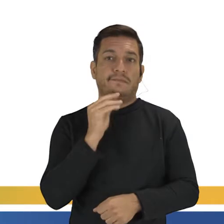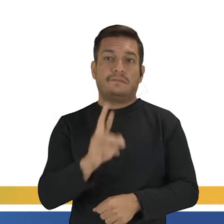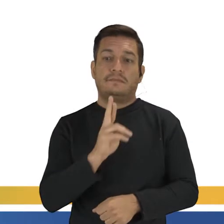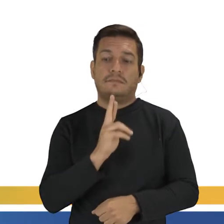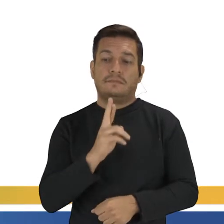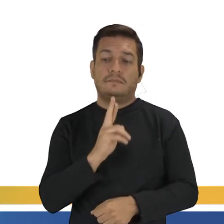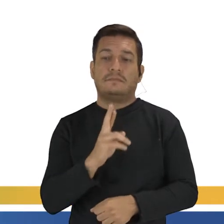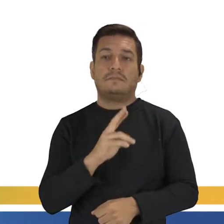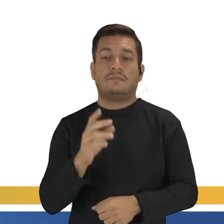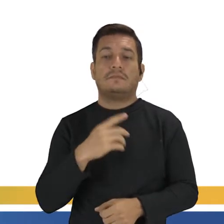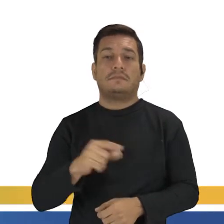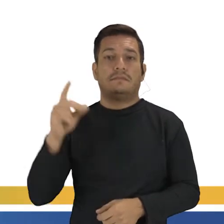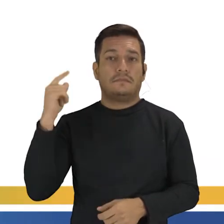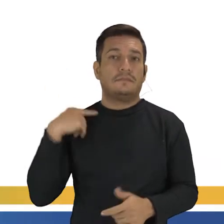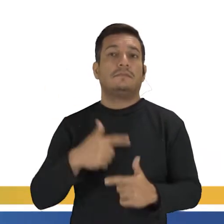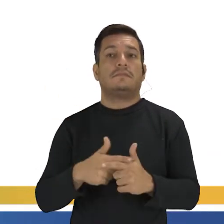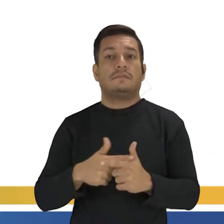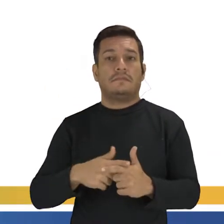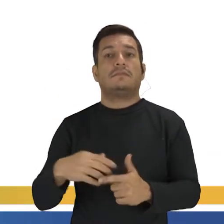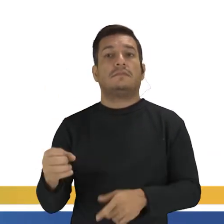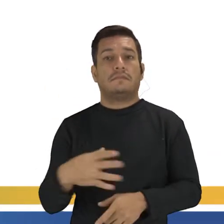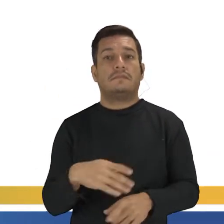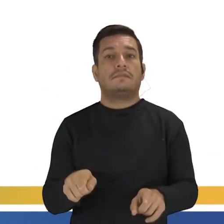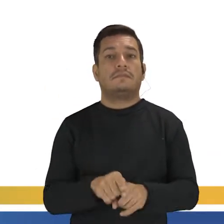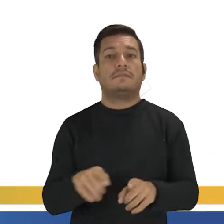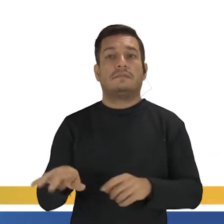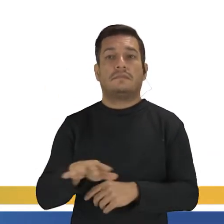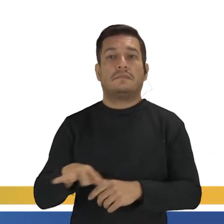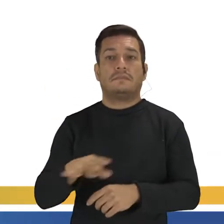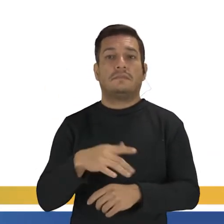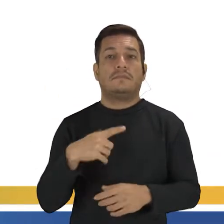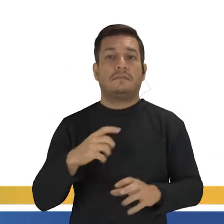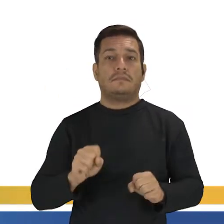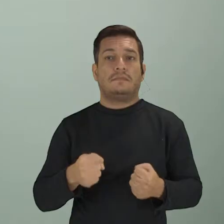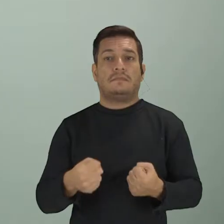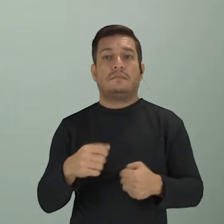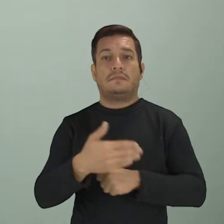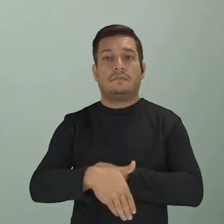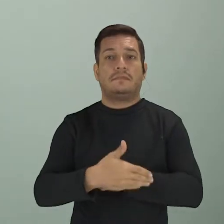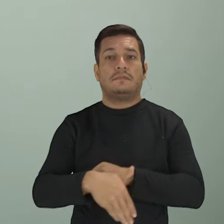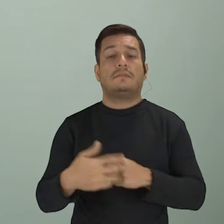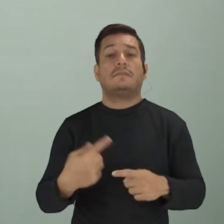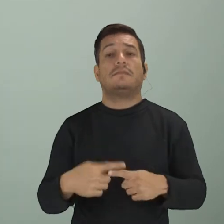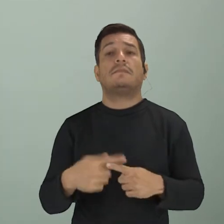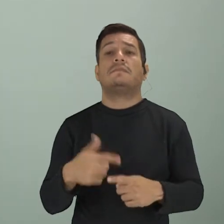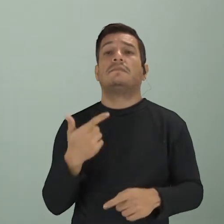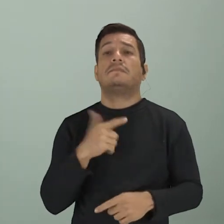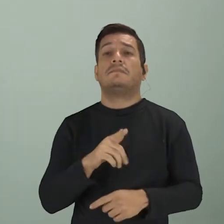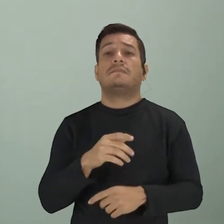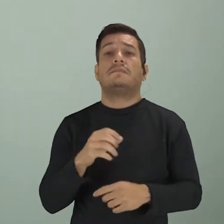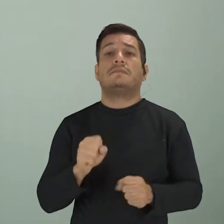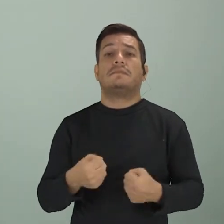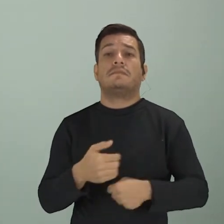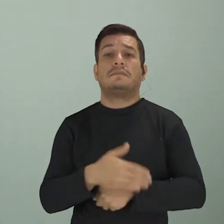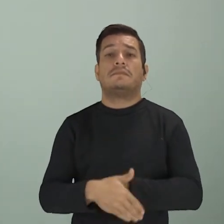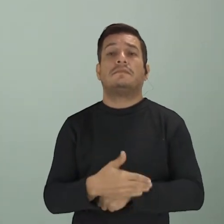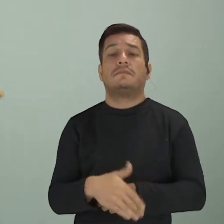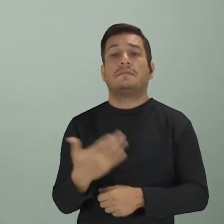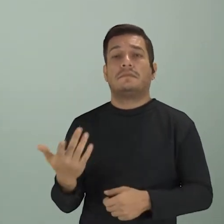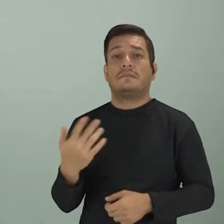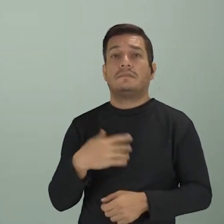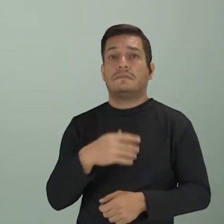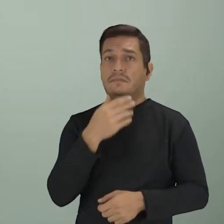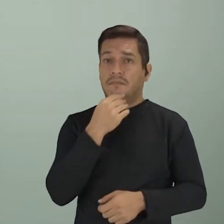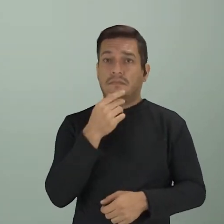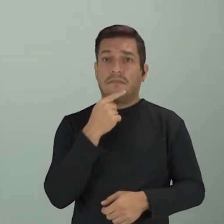antigos e novos problemas sociais ganham força nas ruas. Por que ganham força nas ruas, né? O caso